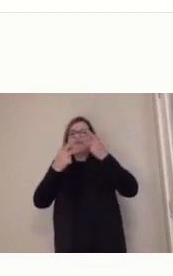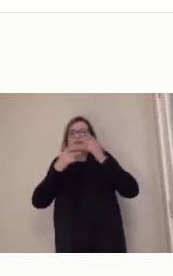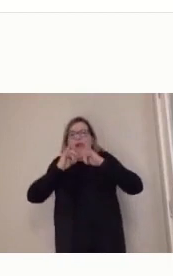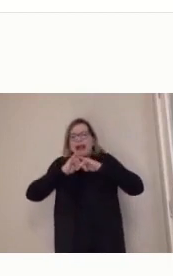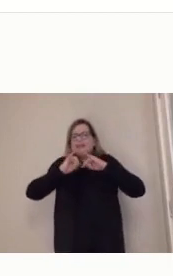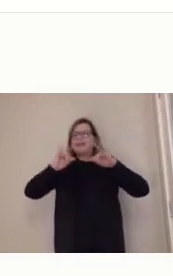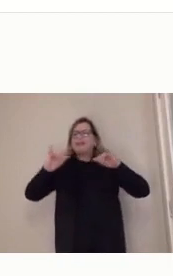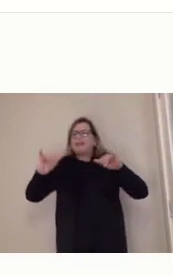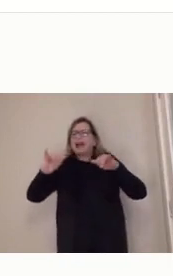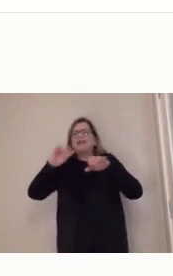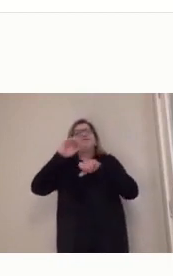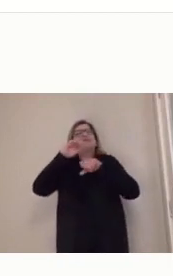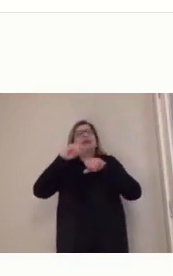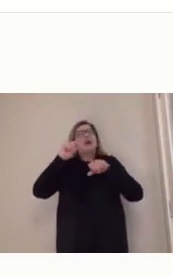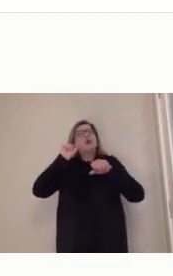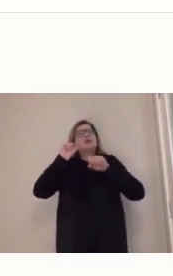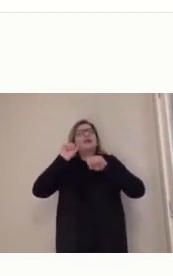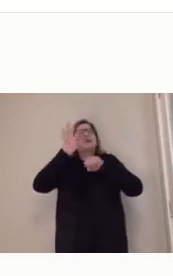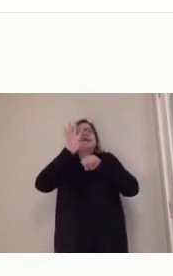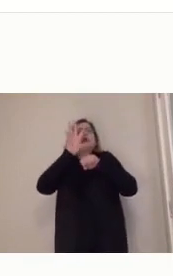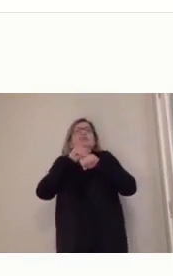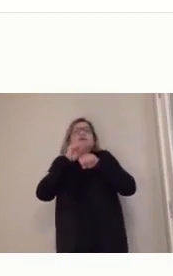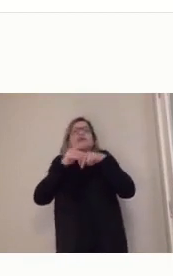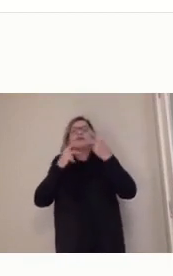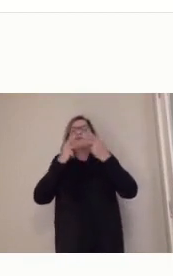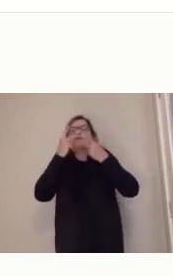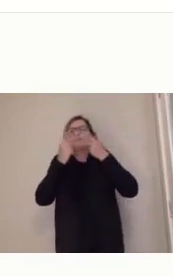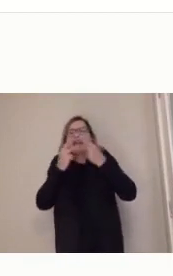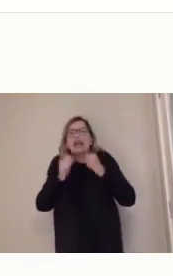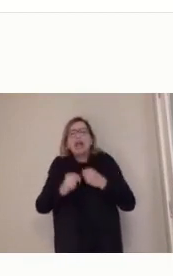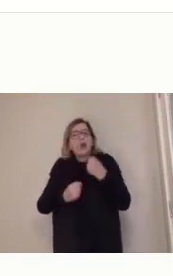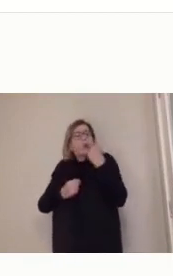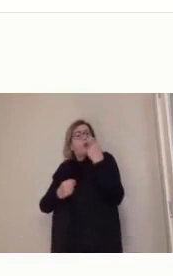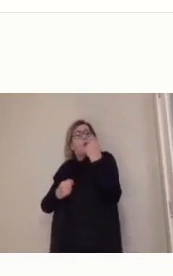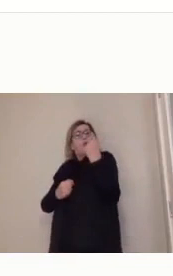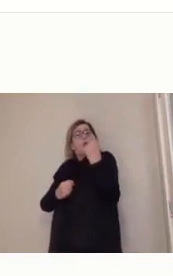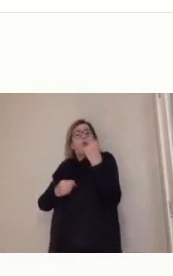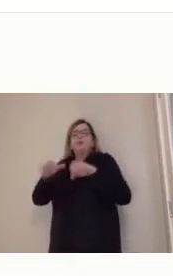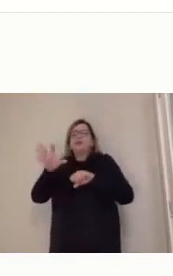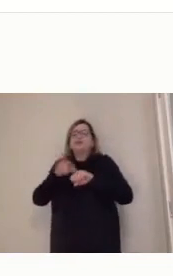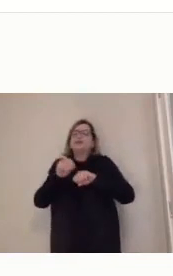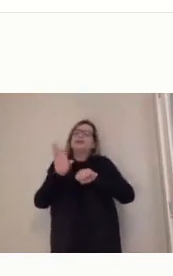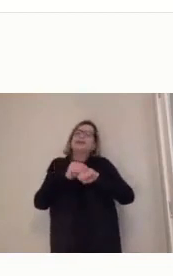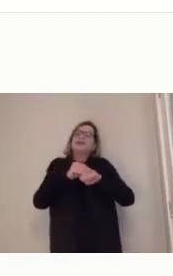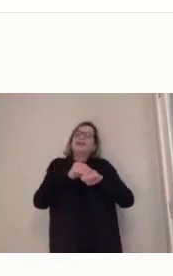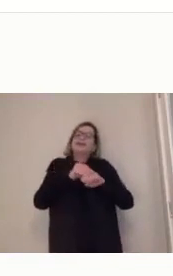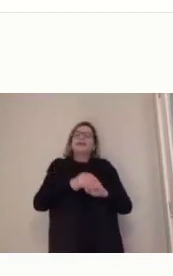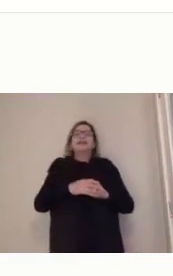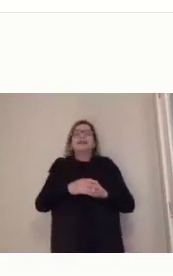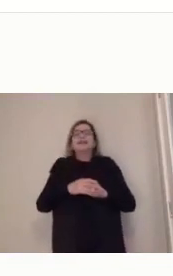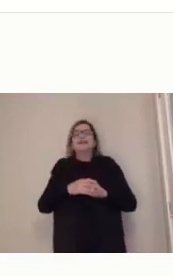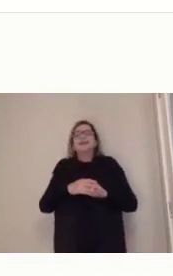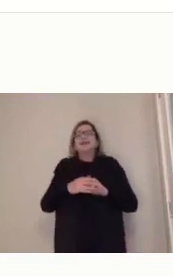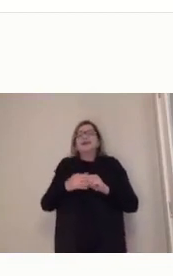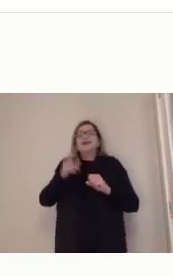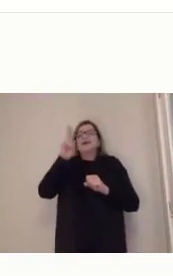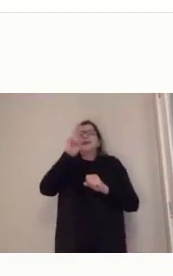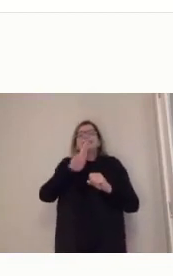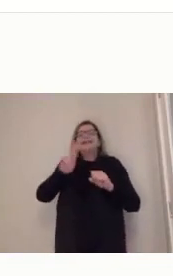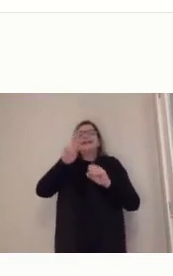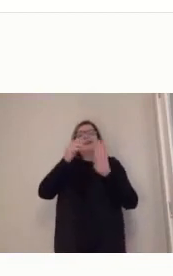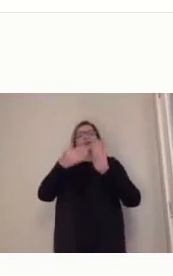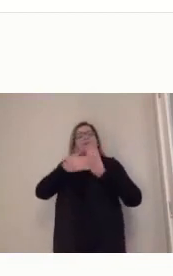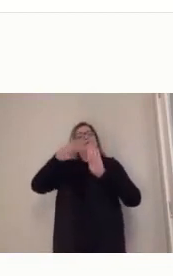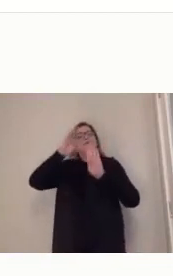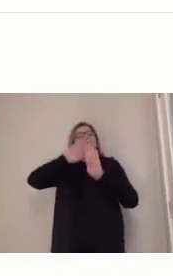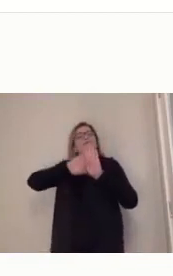então é isso que ele quis dizer, tá, e aí essa metáfora, né, remete ao que a gente coloca aqui,